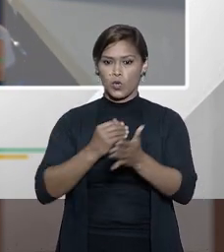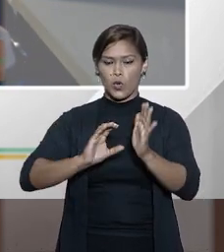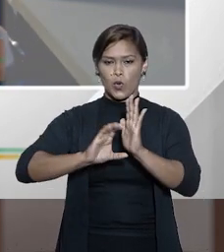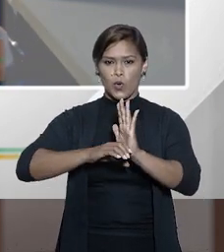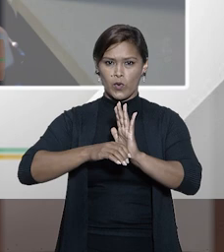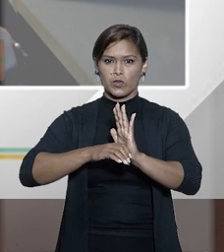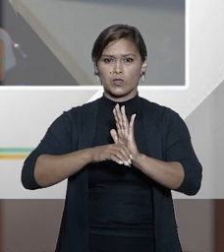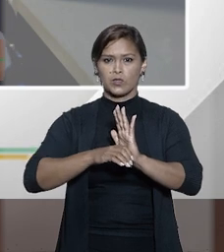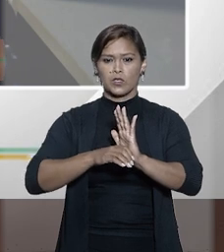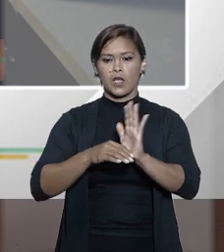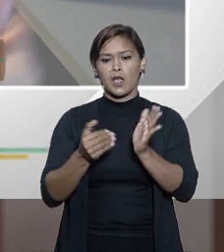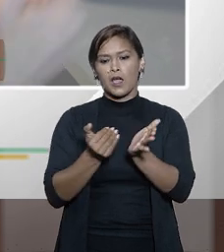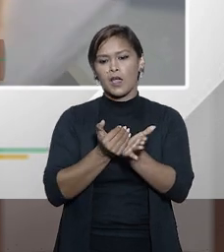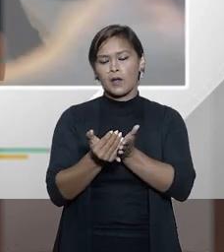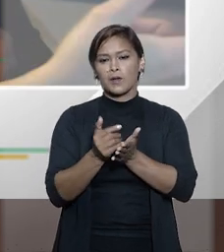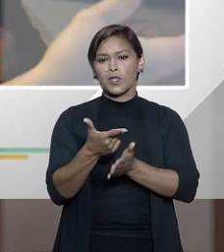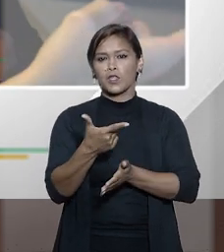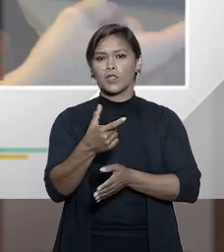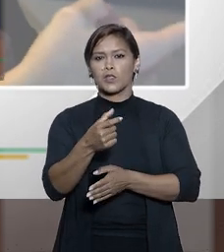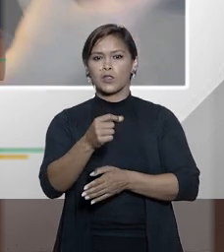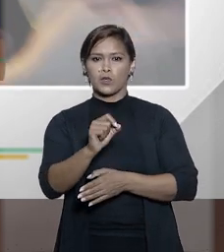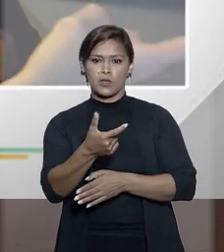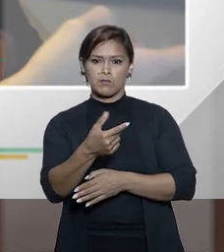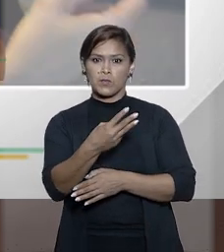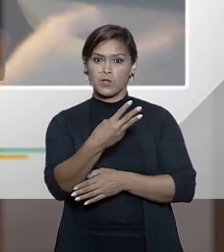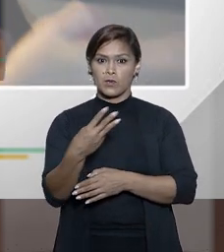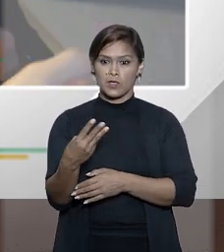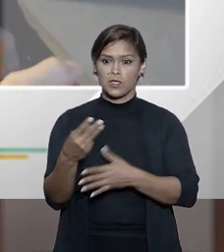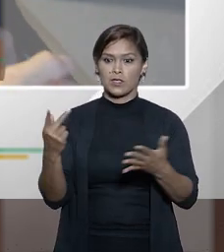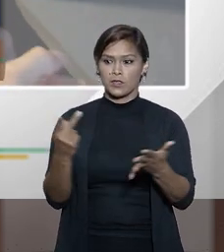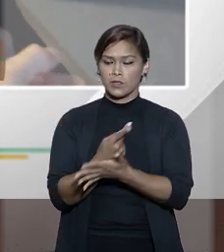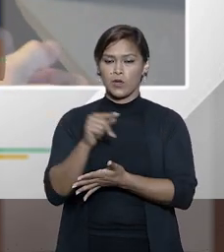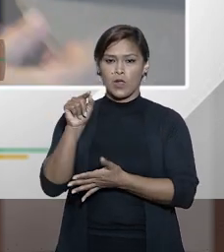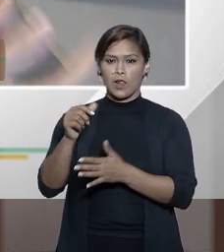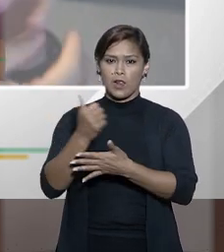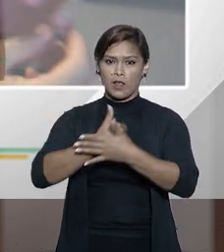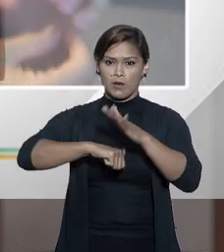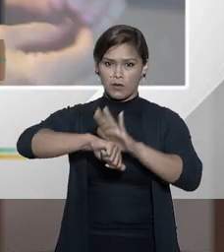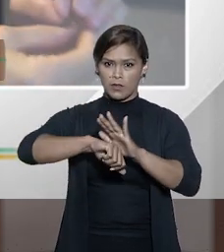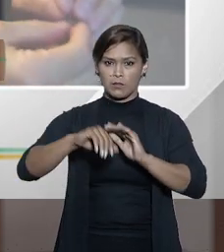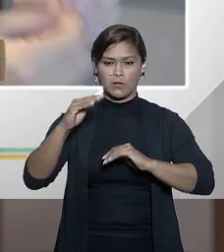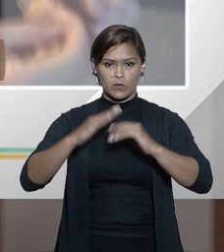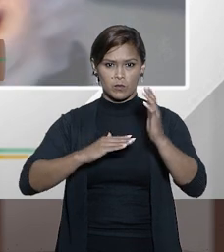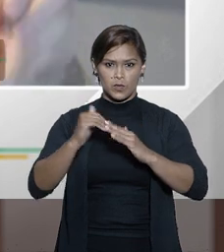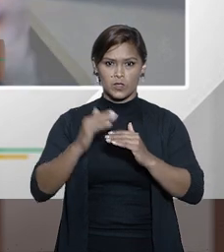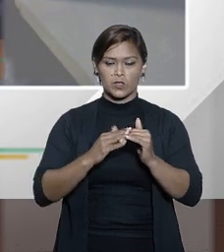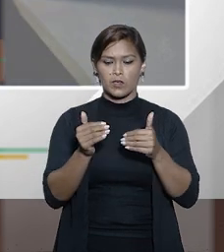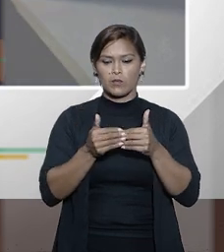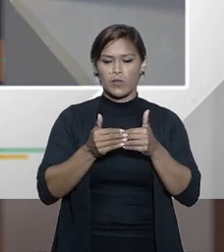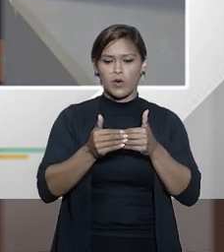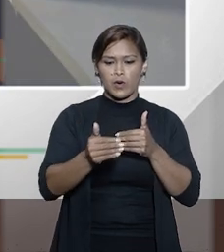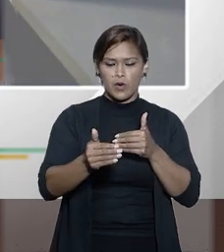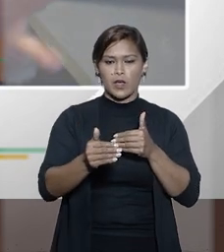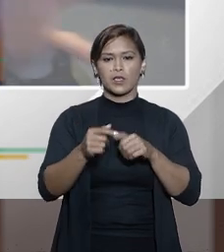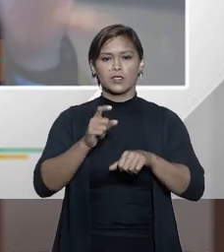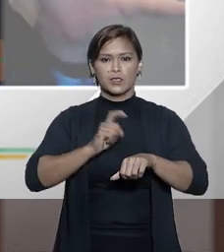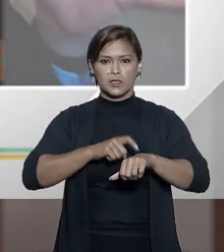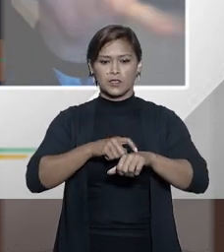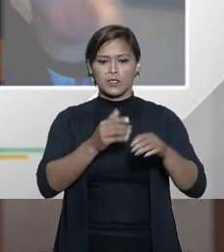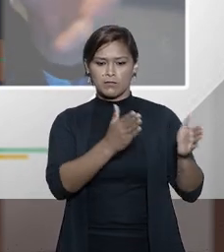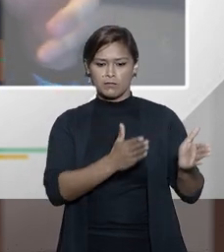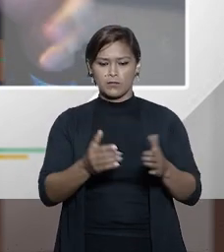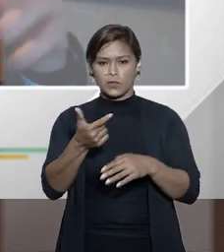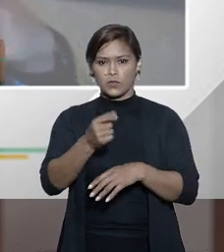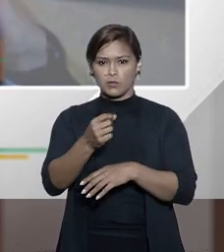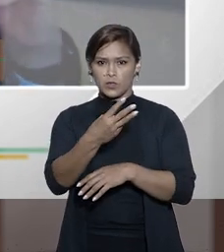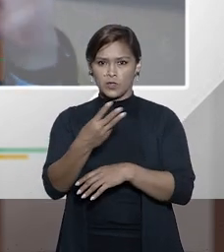penal contarão a partir de 2013 quando o fato aconteceu a contagem do prazo prescricional será a